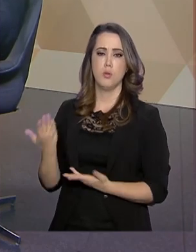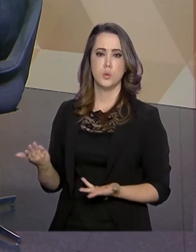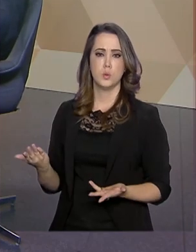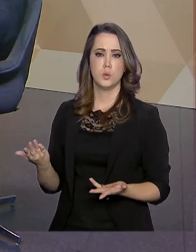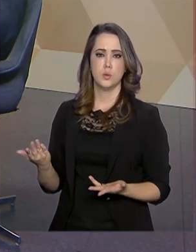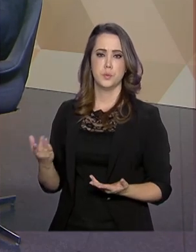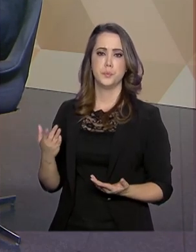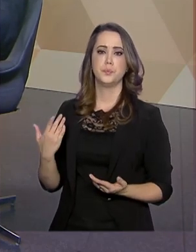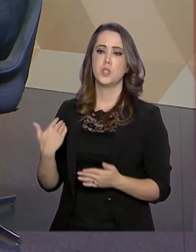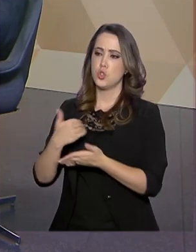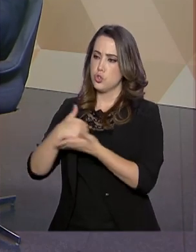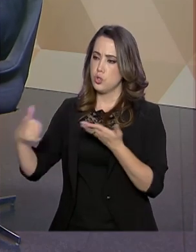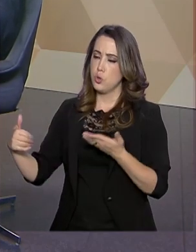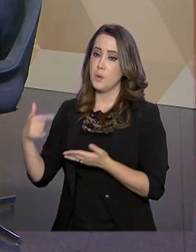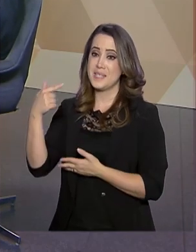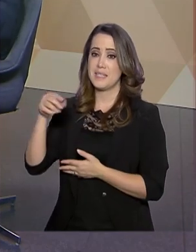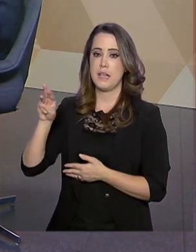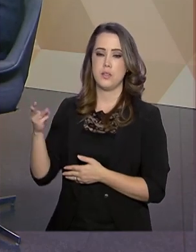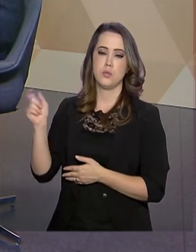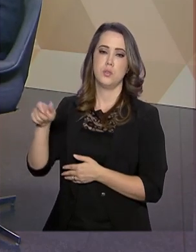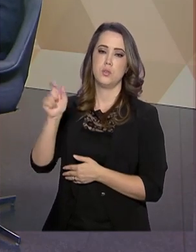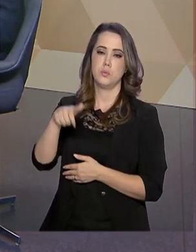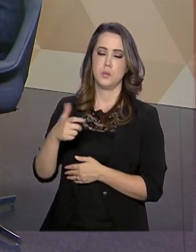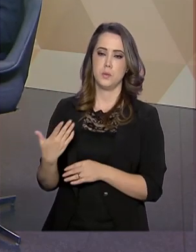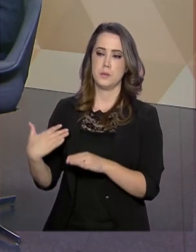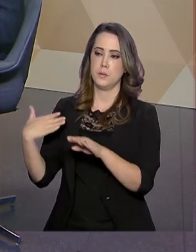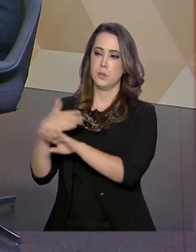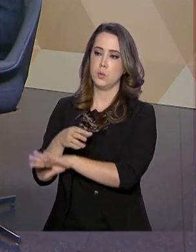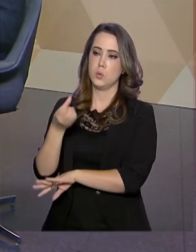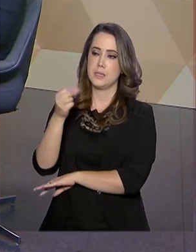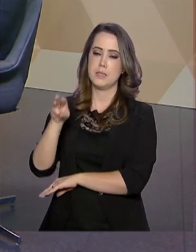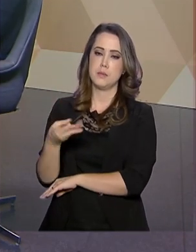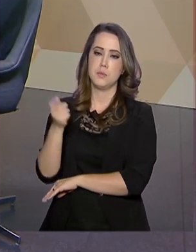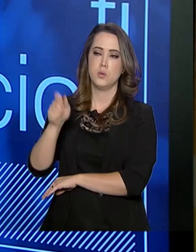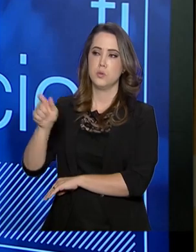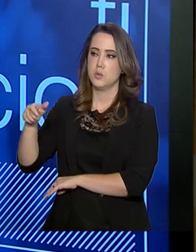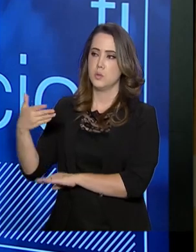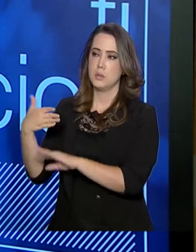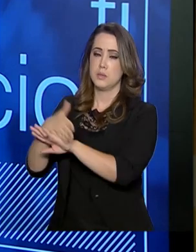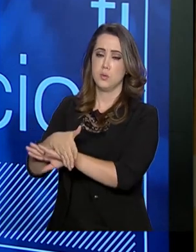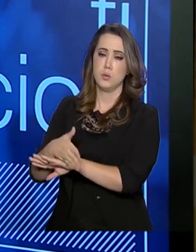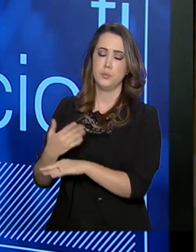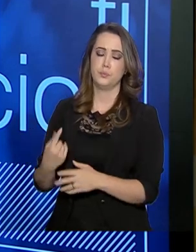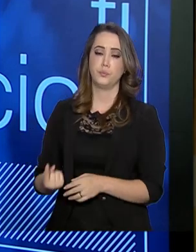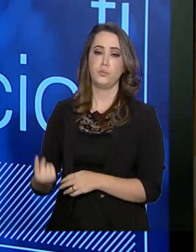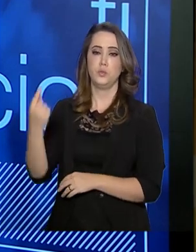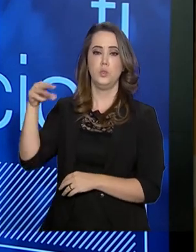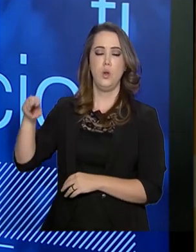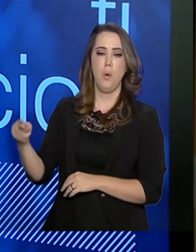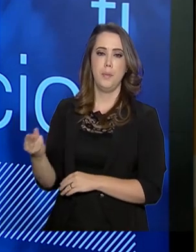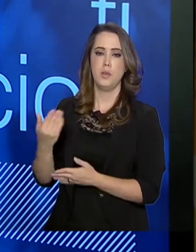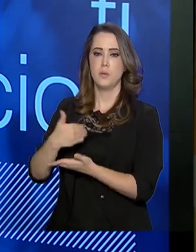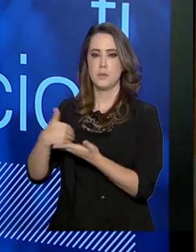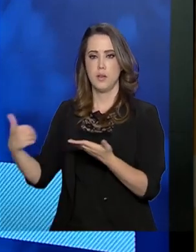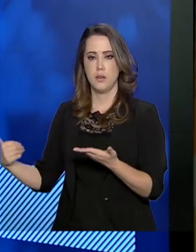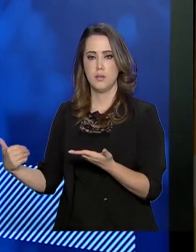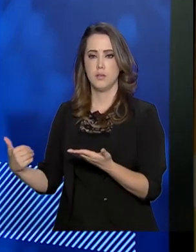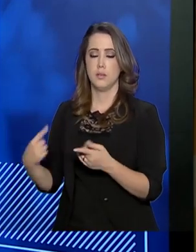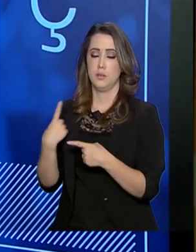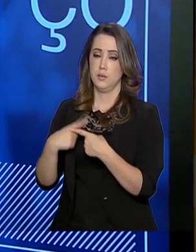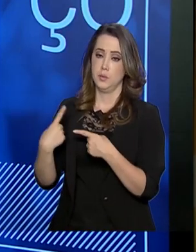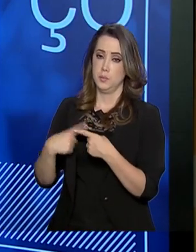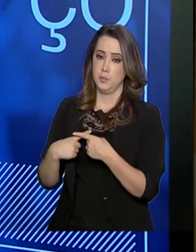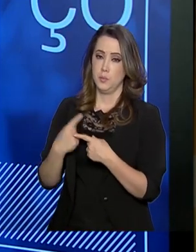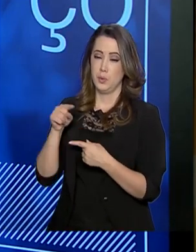Entraram, por isso que a fila zerou, entraram 6 milhões. Então, assim, 1,2 milhão foram retirados por